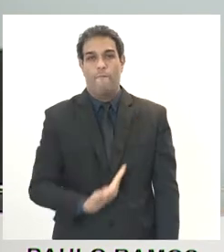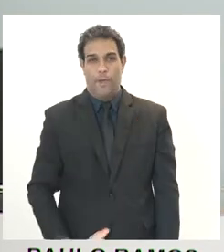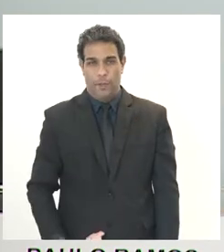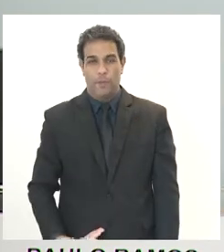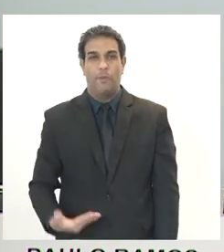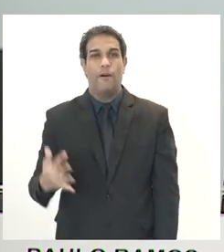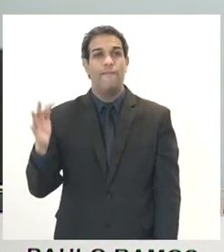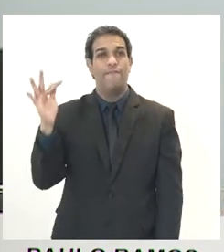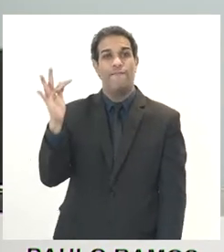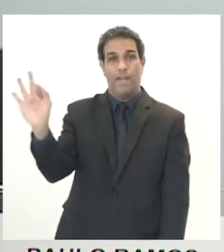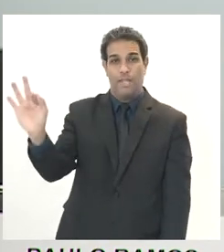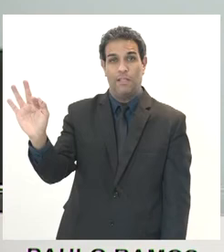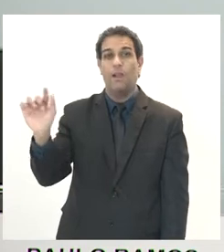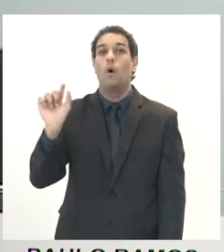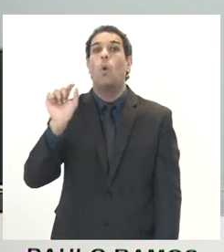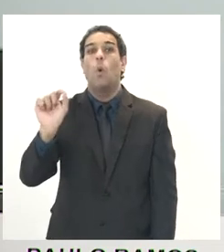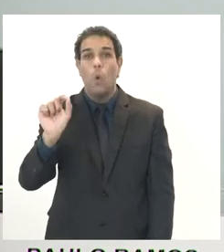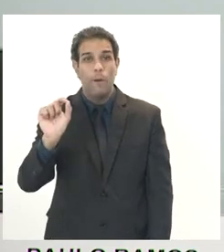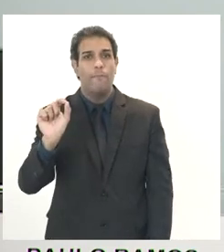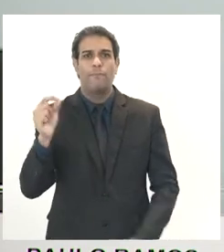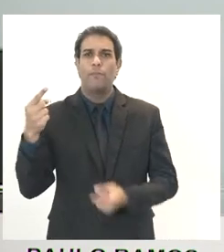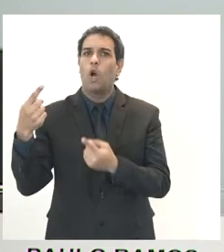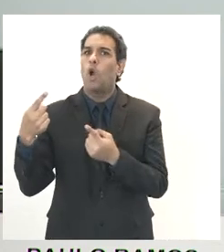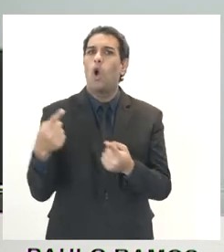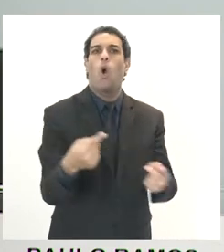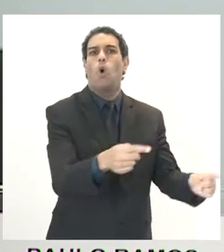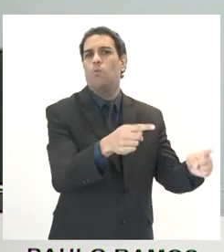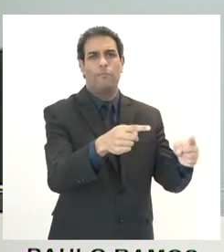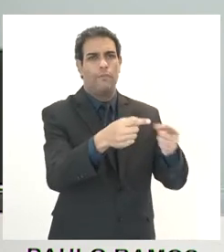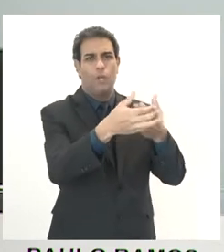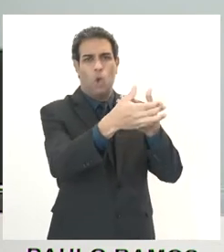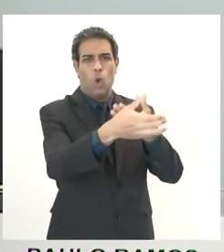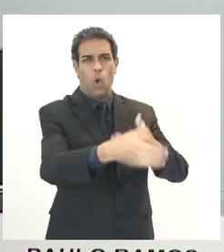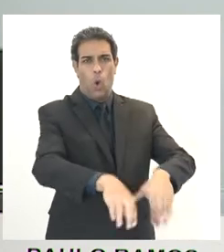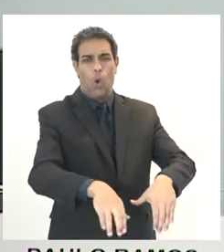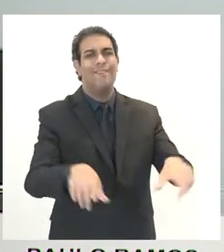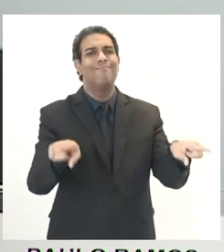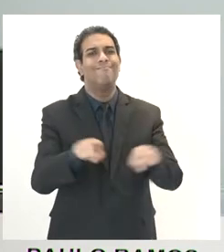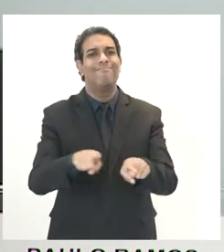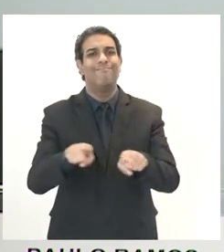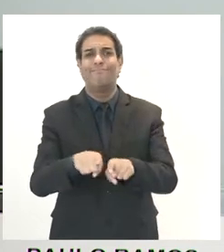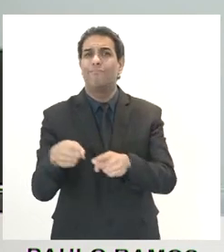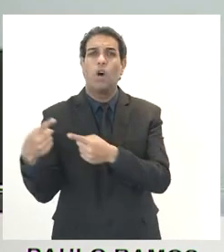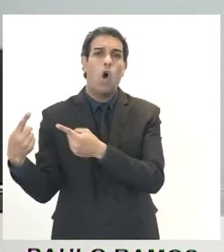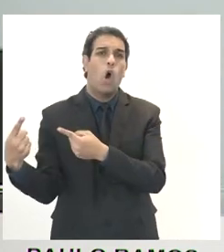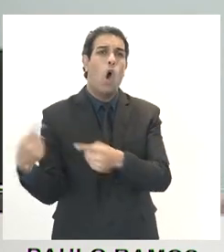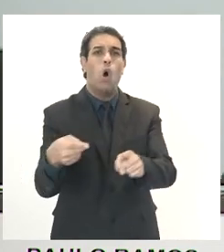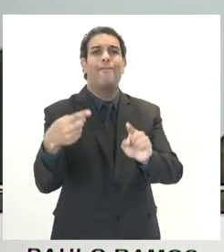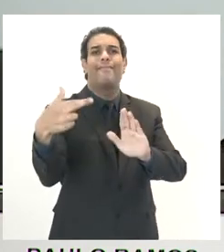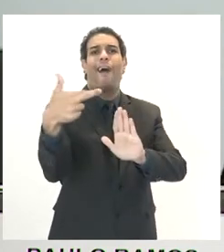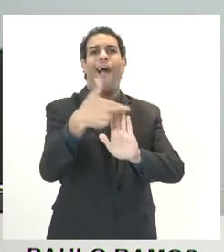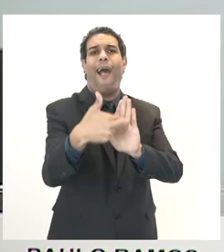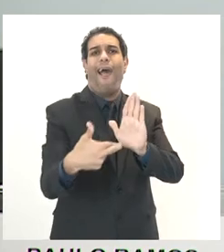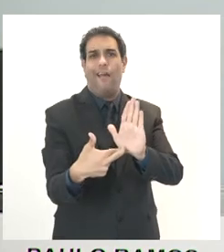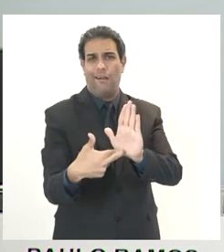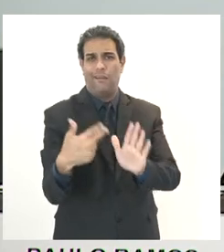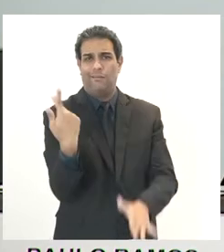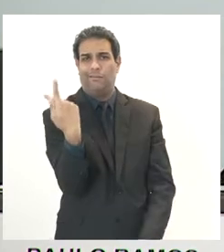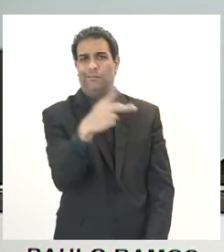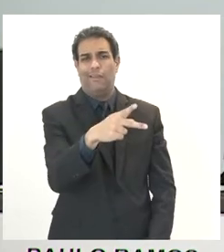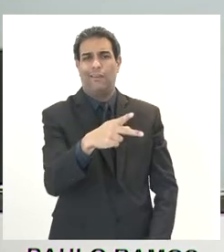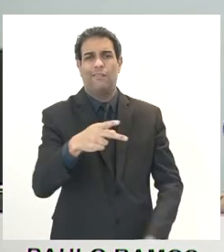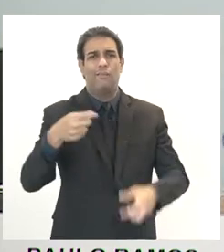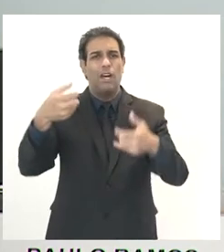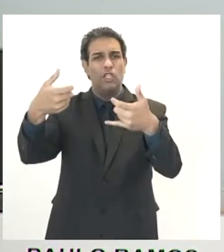além de enfrentar o concurso público, ainda enfrenta também o estatuto. Por quê? Alegando